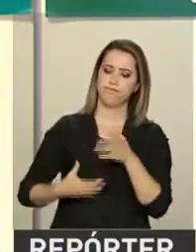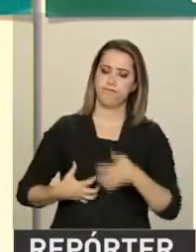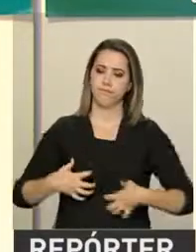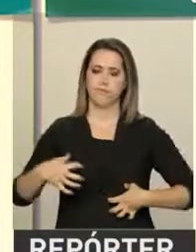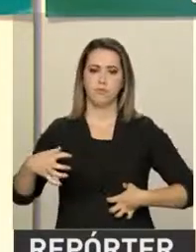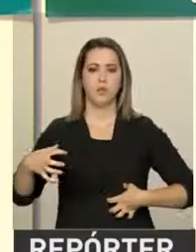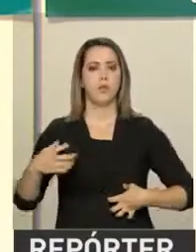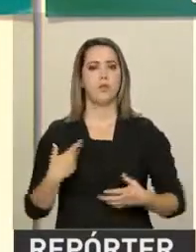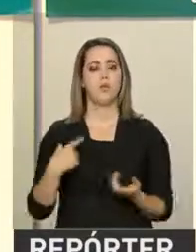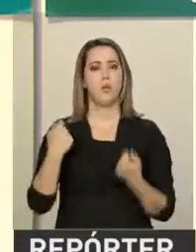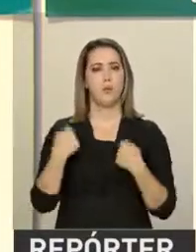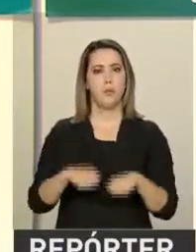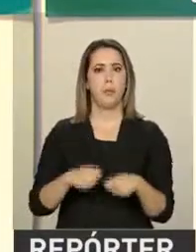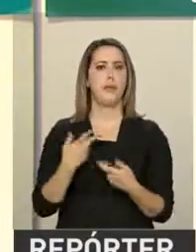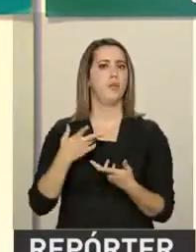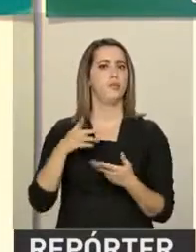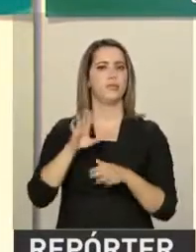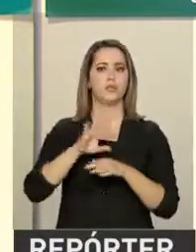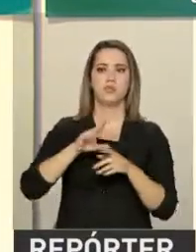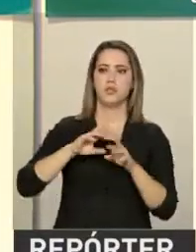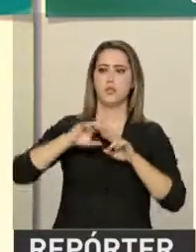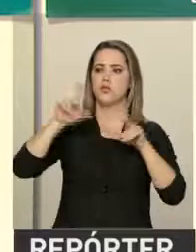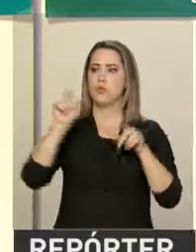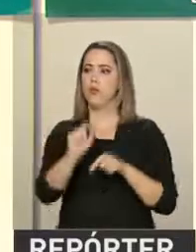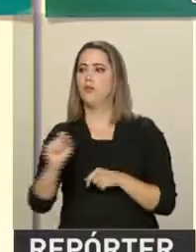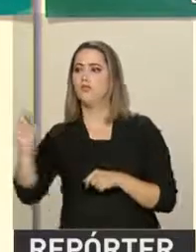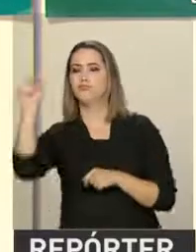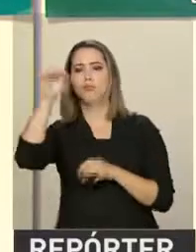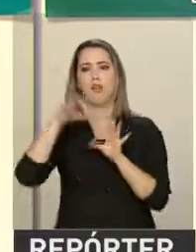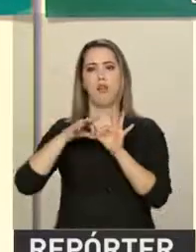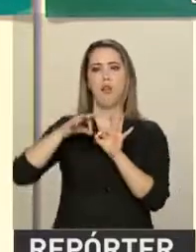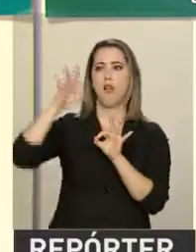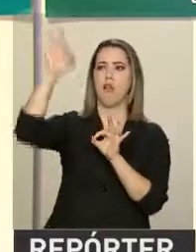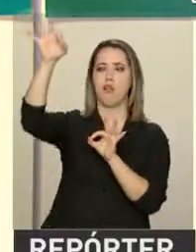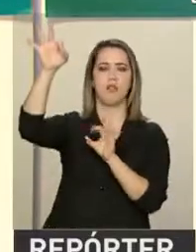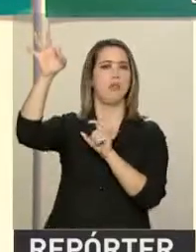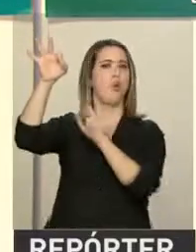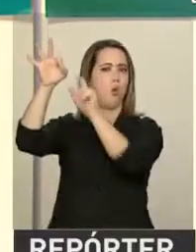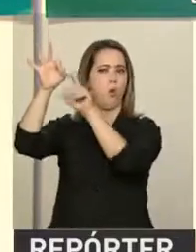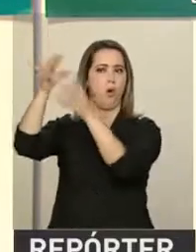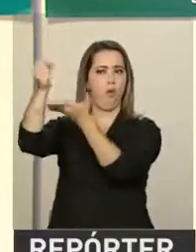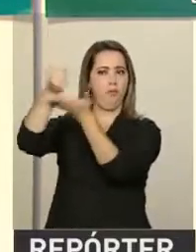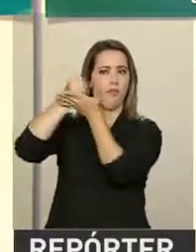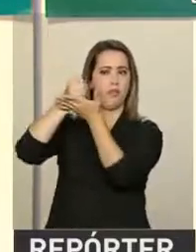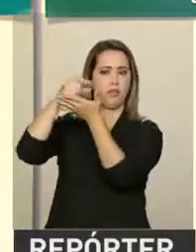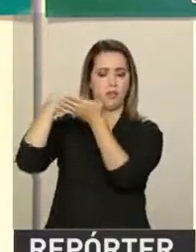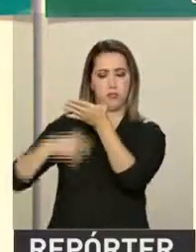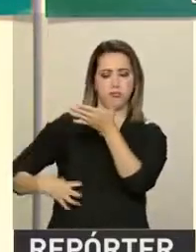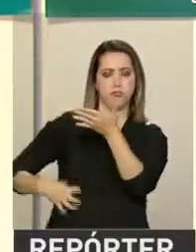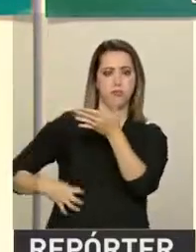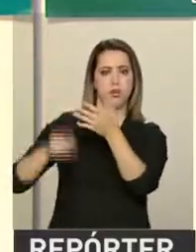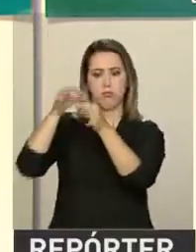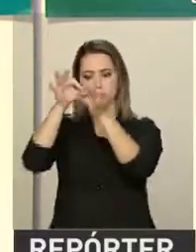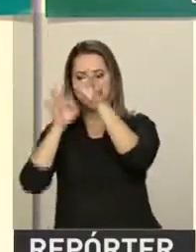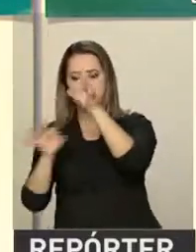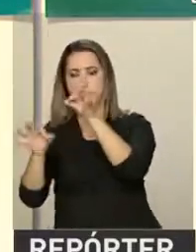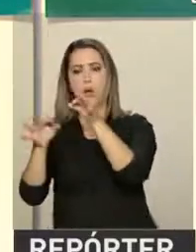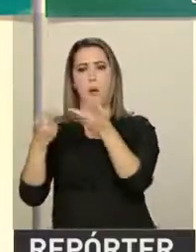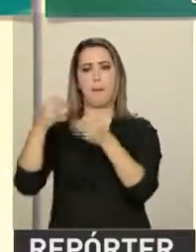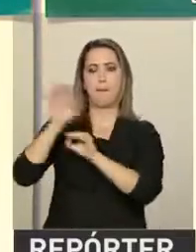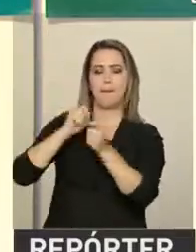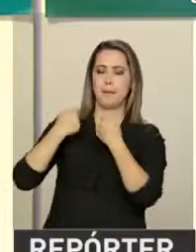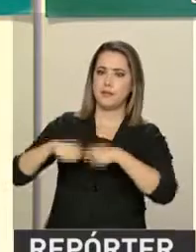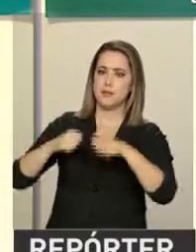se é um órgão do Nordeste, ele pode estar no Ceará, pode estar em Pernambuco, o órgão pode estar vindo do Sergipe, por exemplo. Então a gente